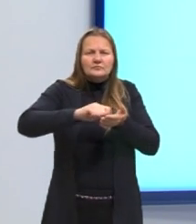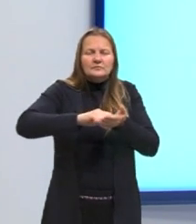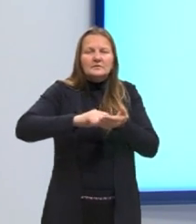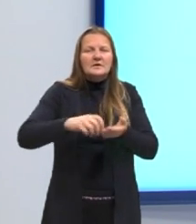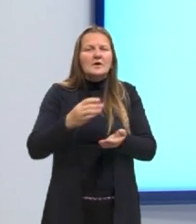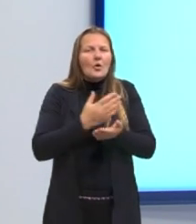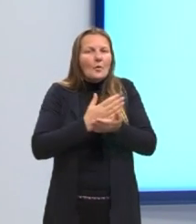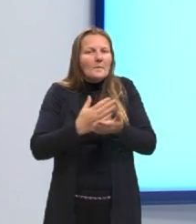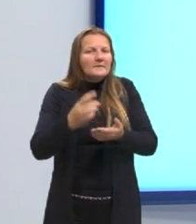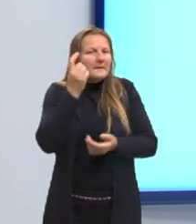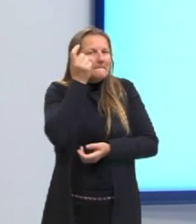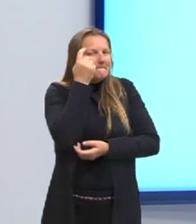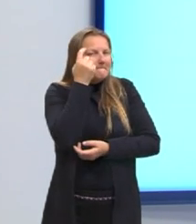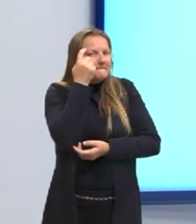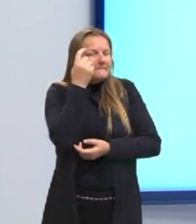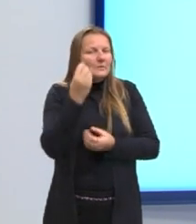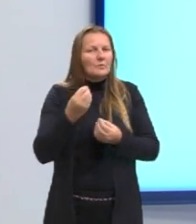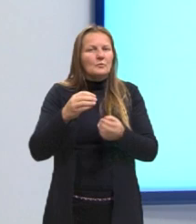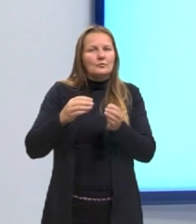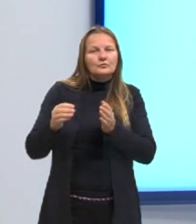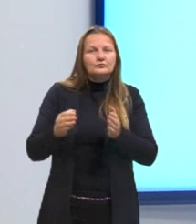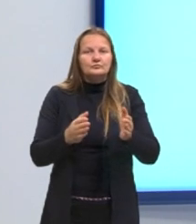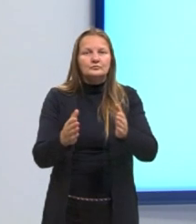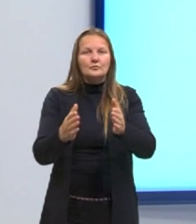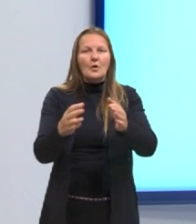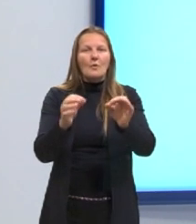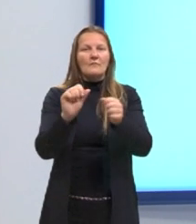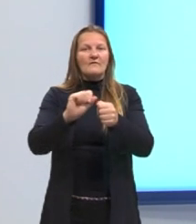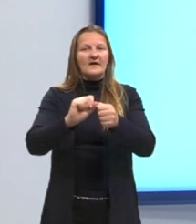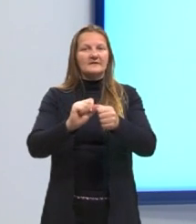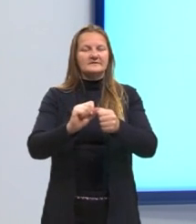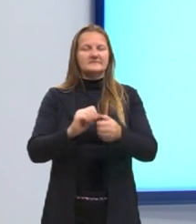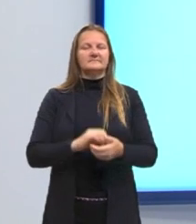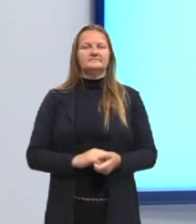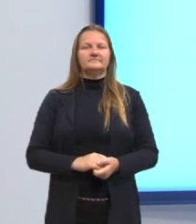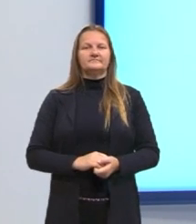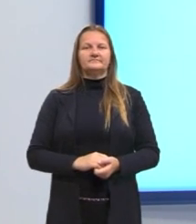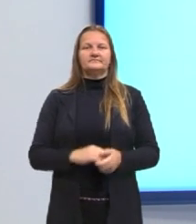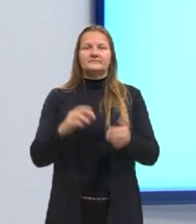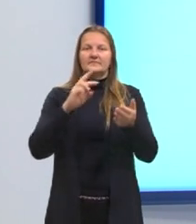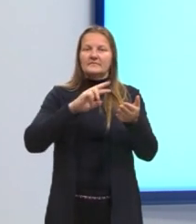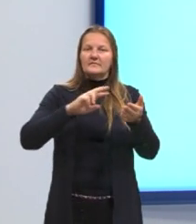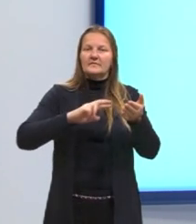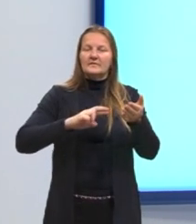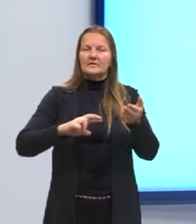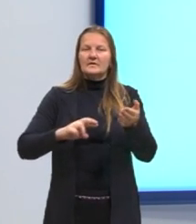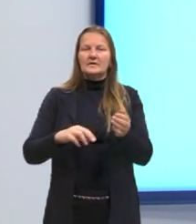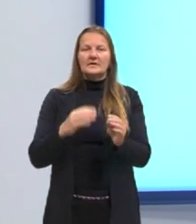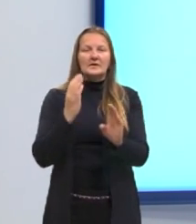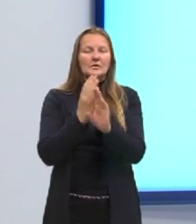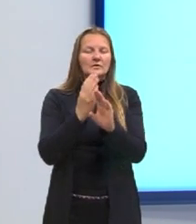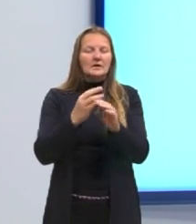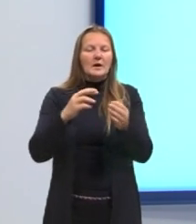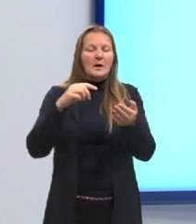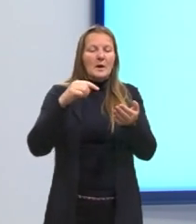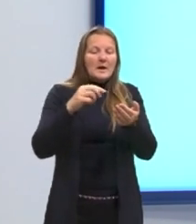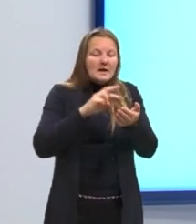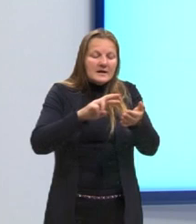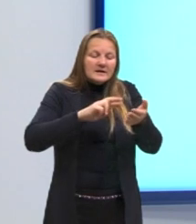começar a nossa caminhada em relação a este ponto da redação. Então, encontrar o ponto da redação